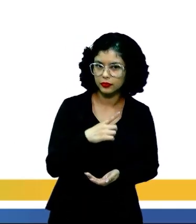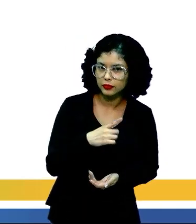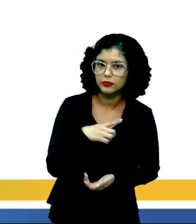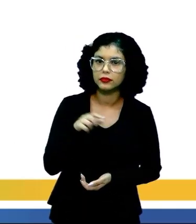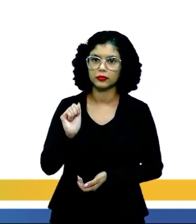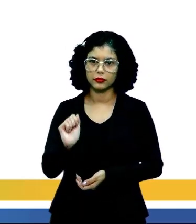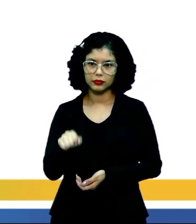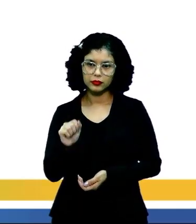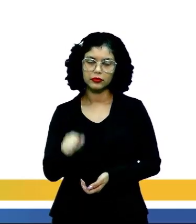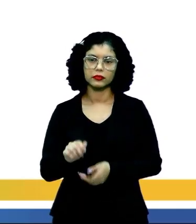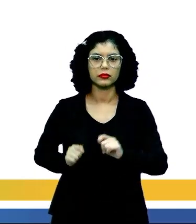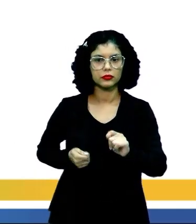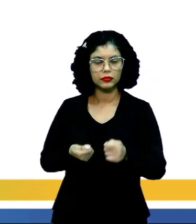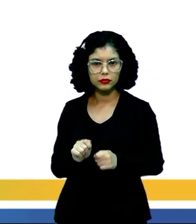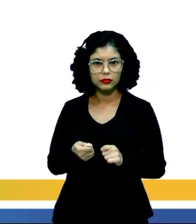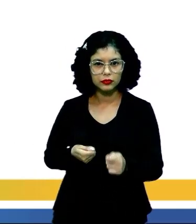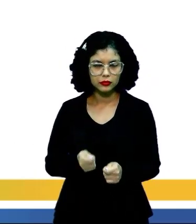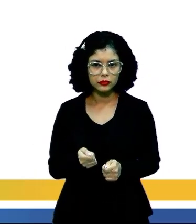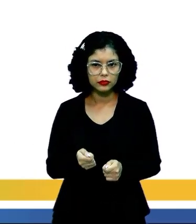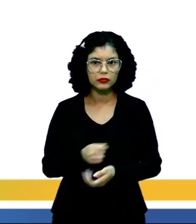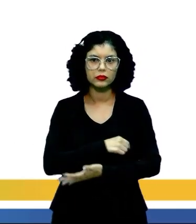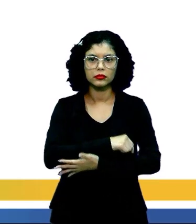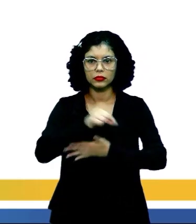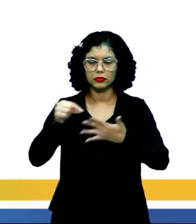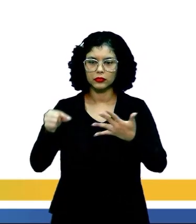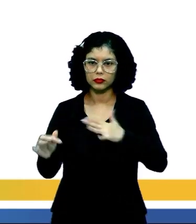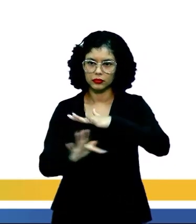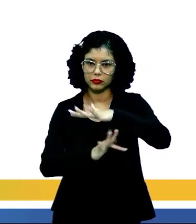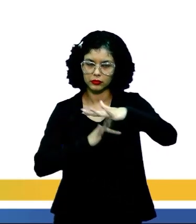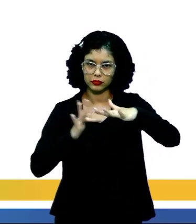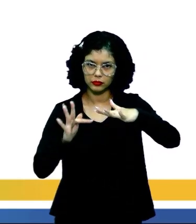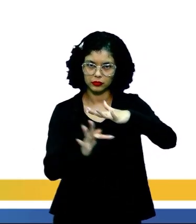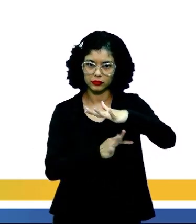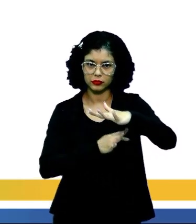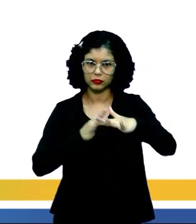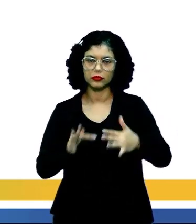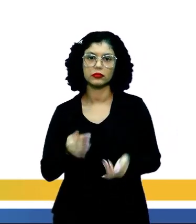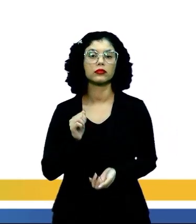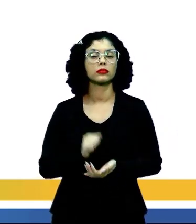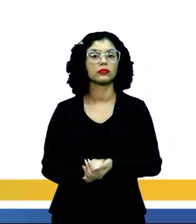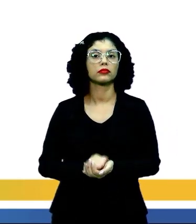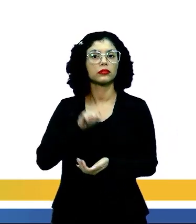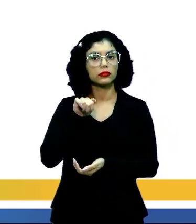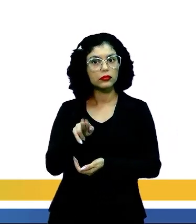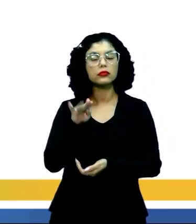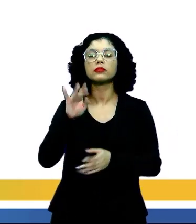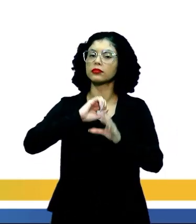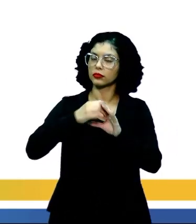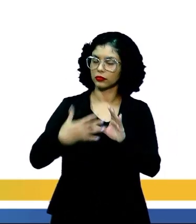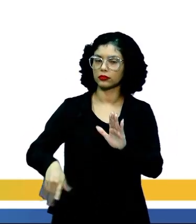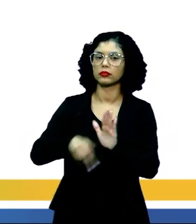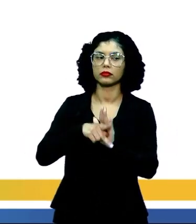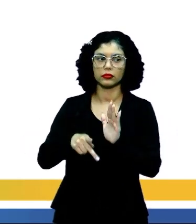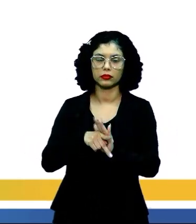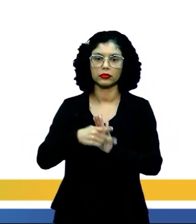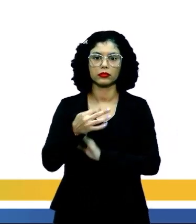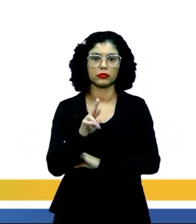sim, a manutenção de elementos formais e eu disse que o Augusto dos Anjos tem características